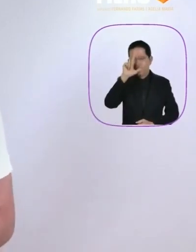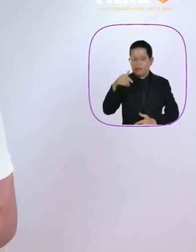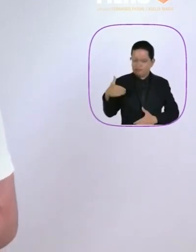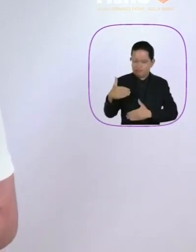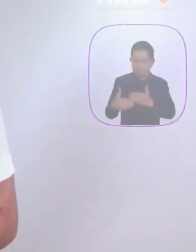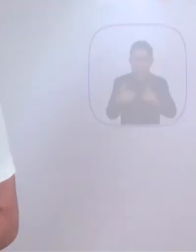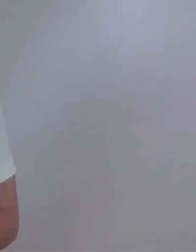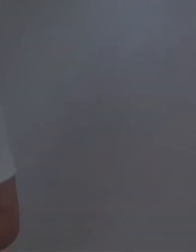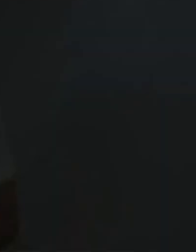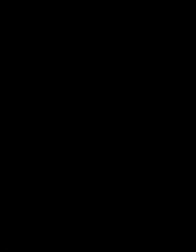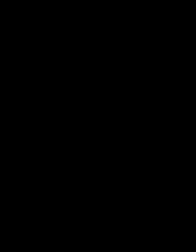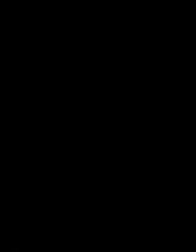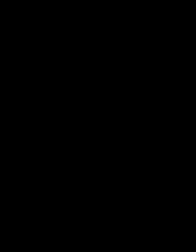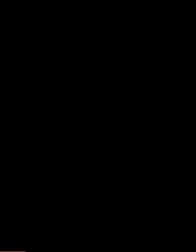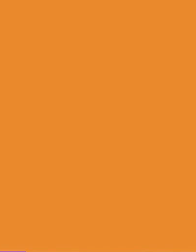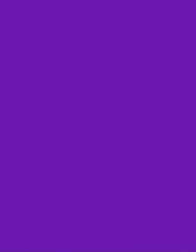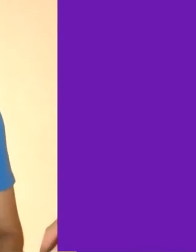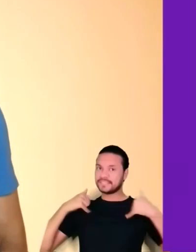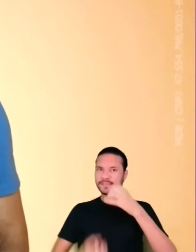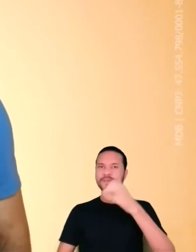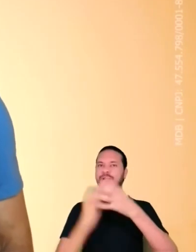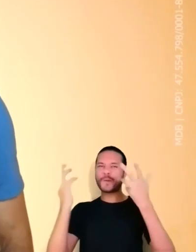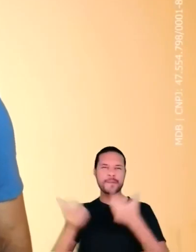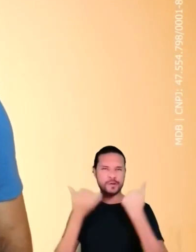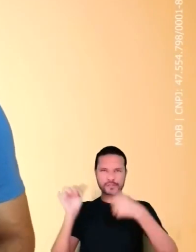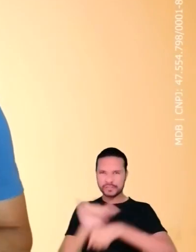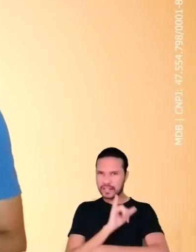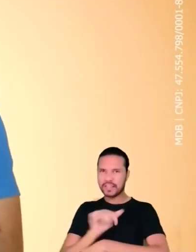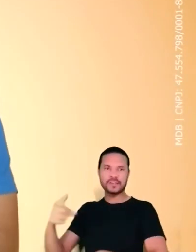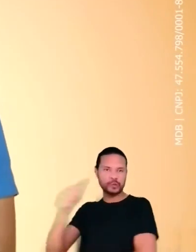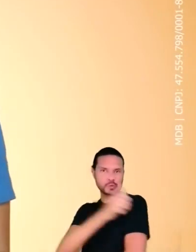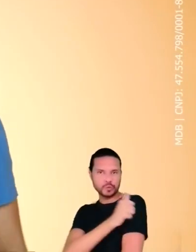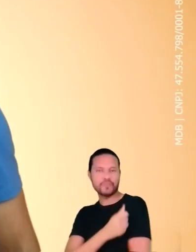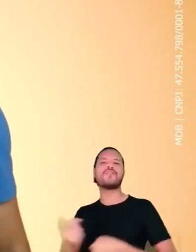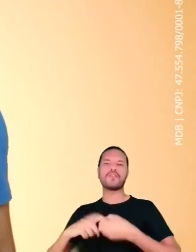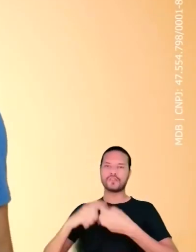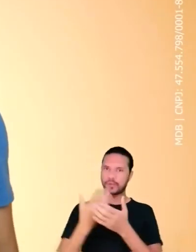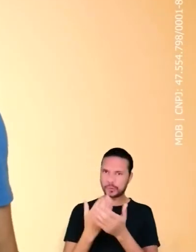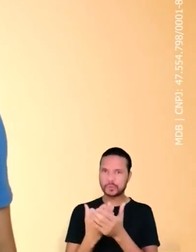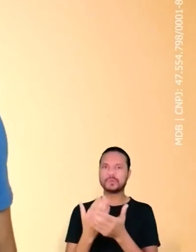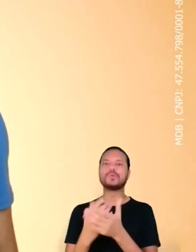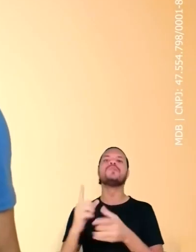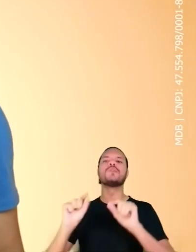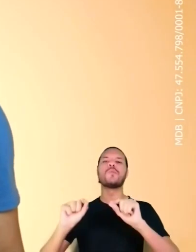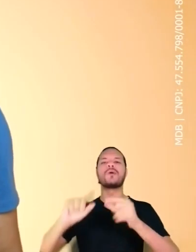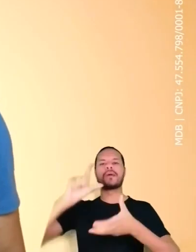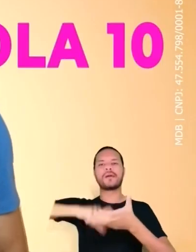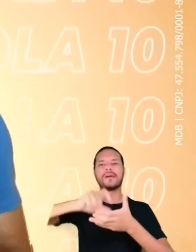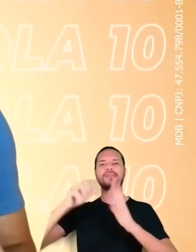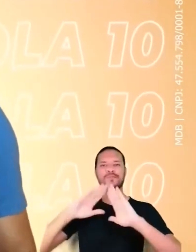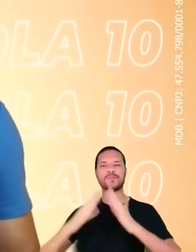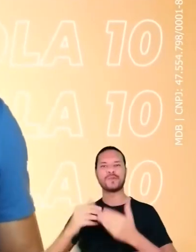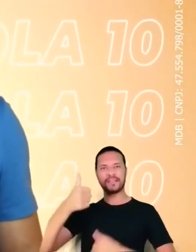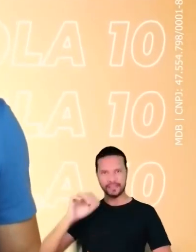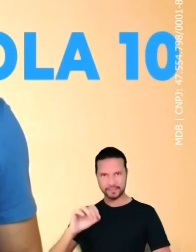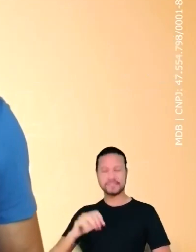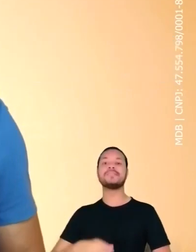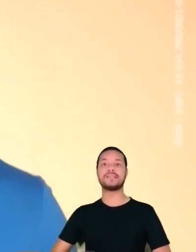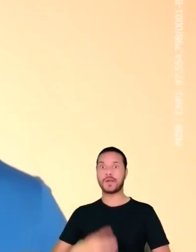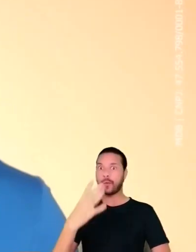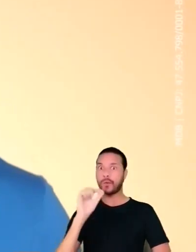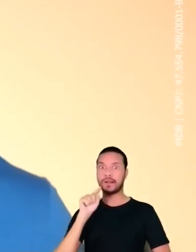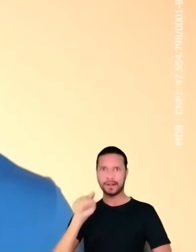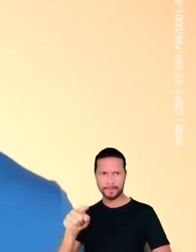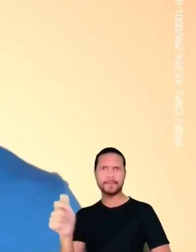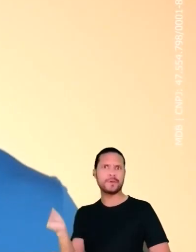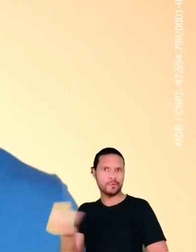liderança que faz a Lagoa avançar. Me orgulho muito de ter criado o maior programa de combate à invasão escolar de todo o país, o cartão Escola